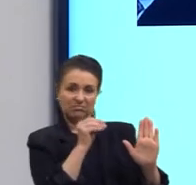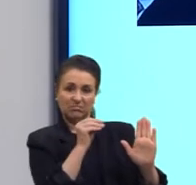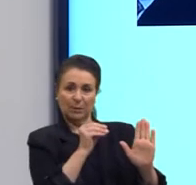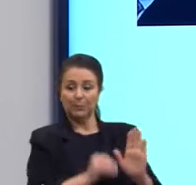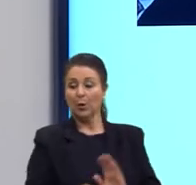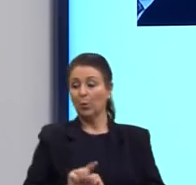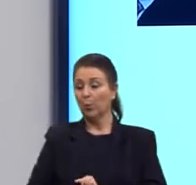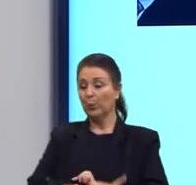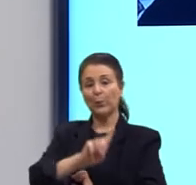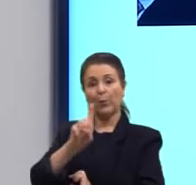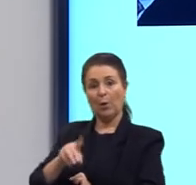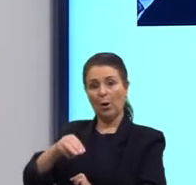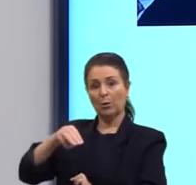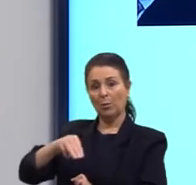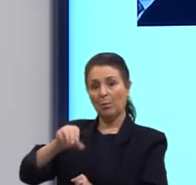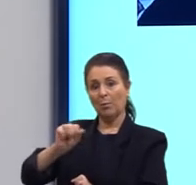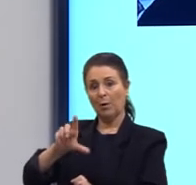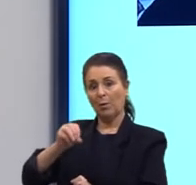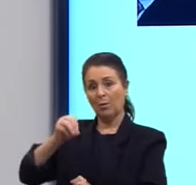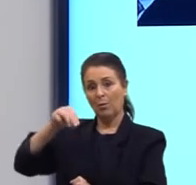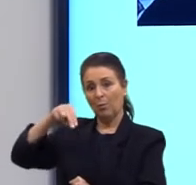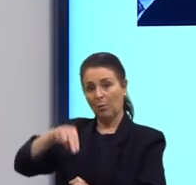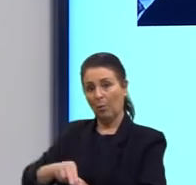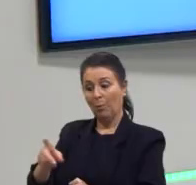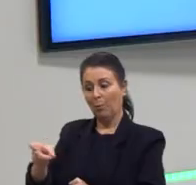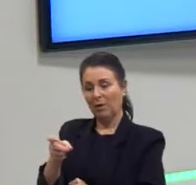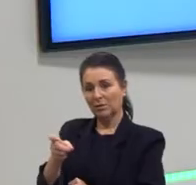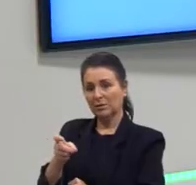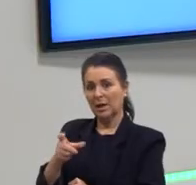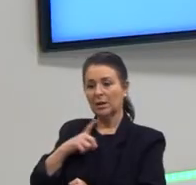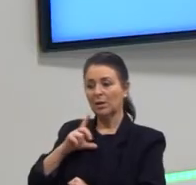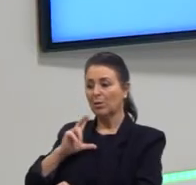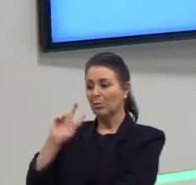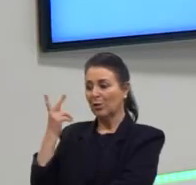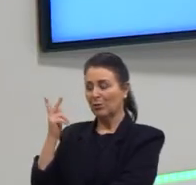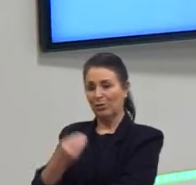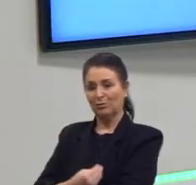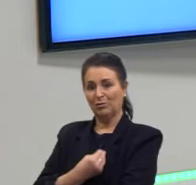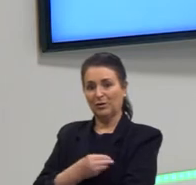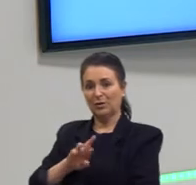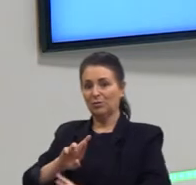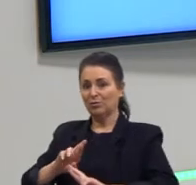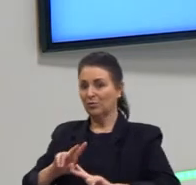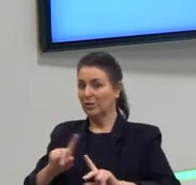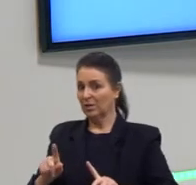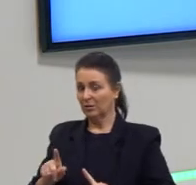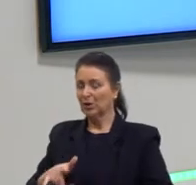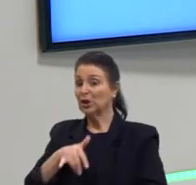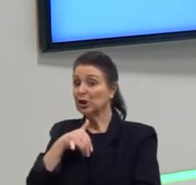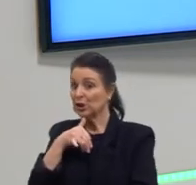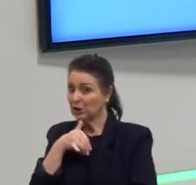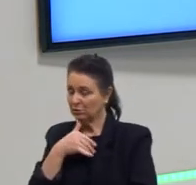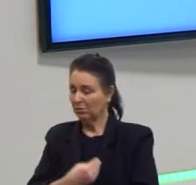lei. O Malcolm X, ele já era mais radical, o Malcolm X tem uma história de vida muito triste,